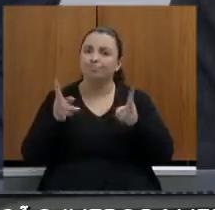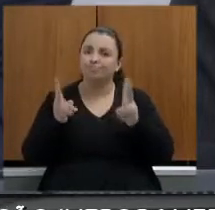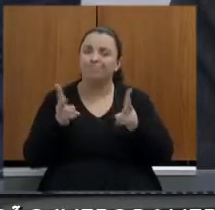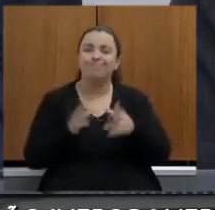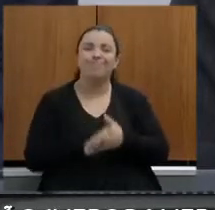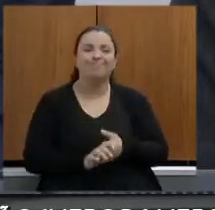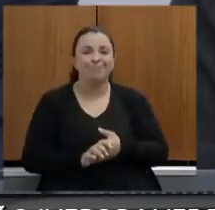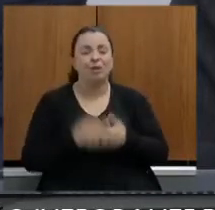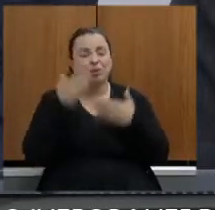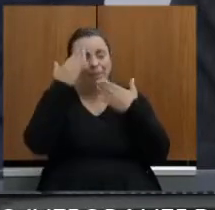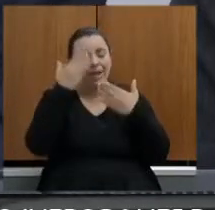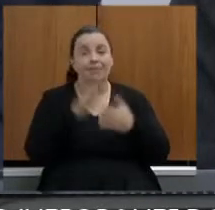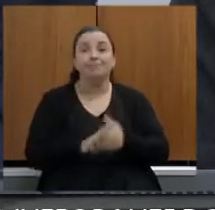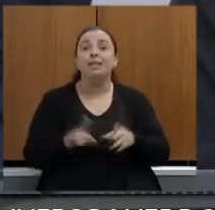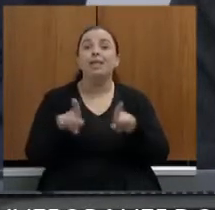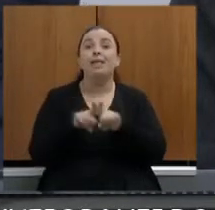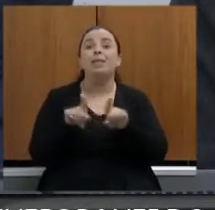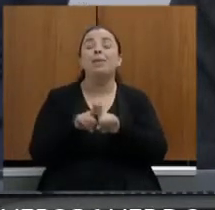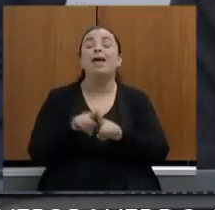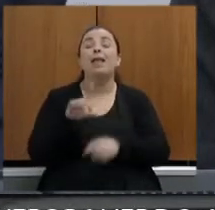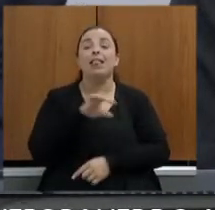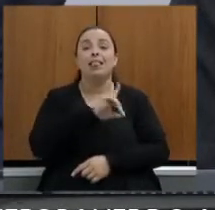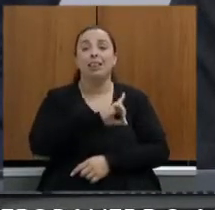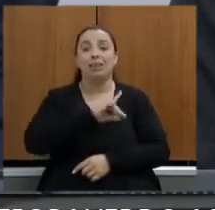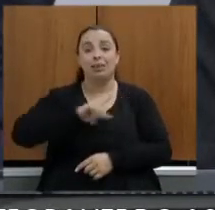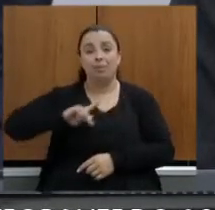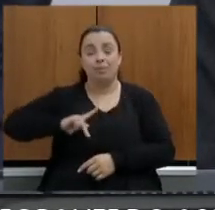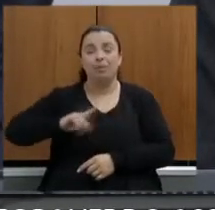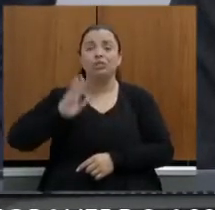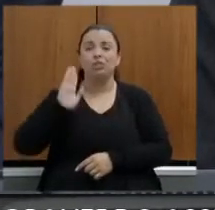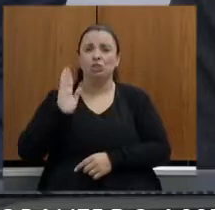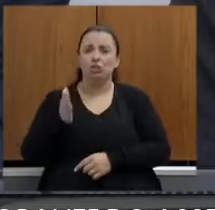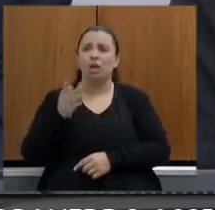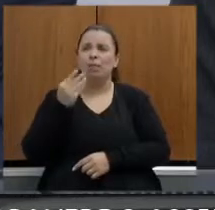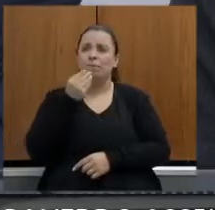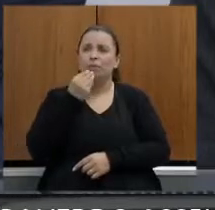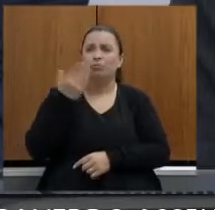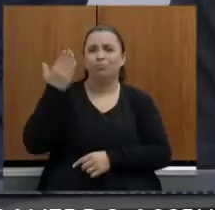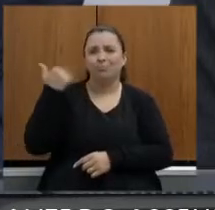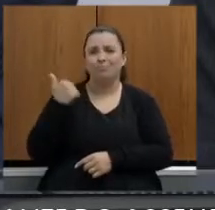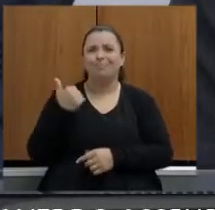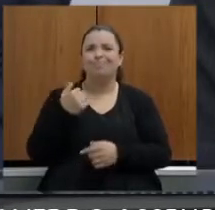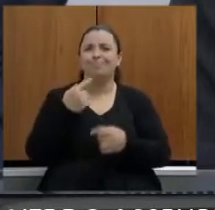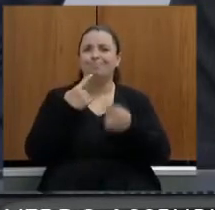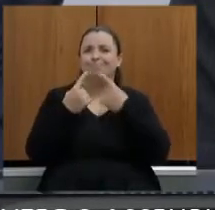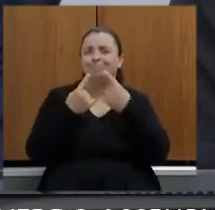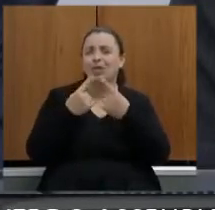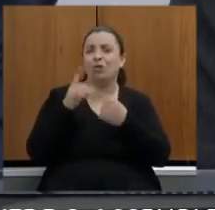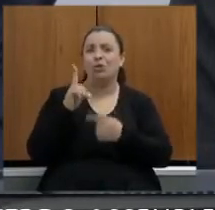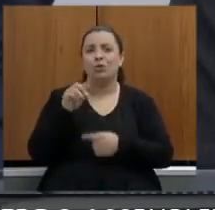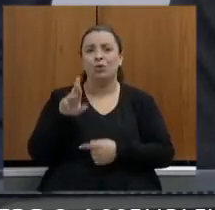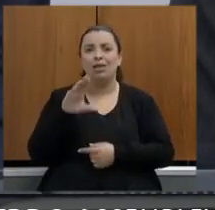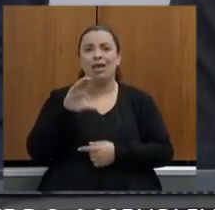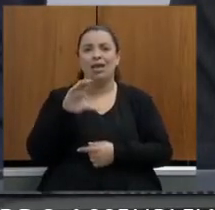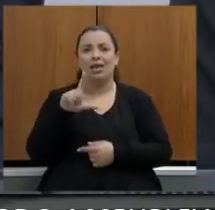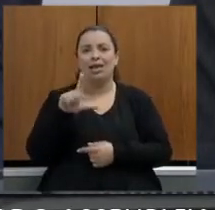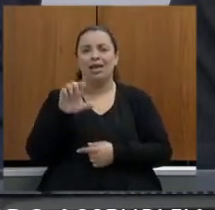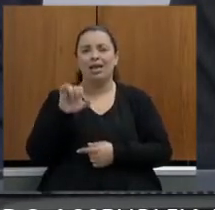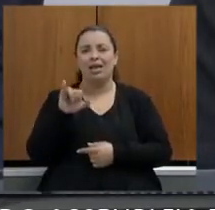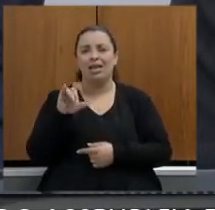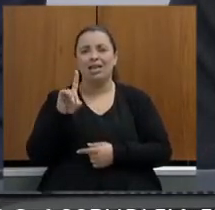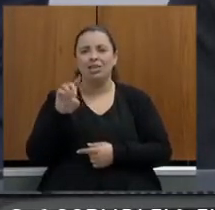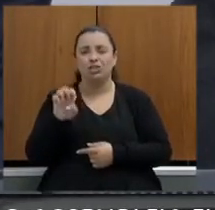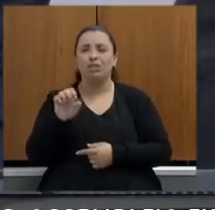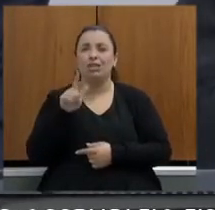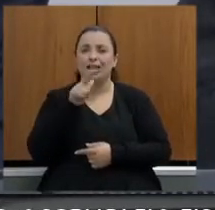a oportunidade de interagir com a doutora Cleide já na questão das bacias ali de contagem a gente sabe que enfim um